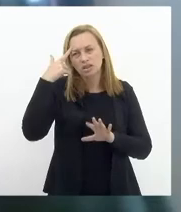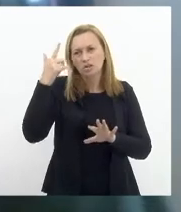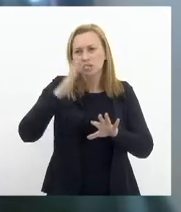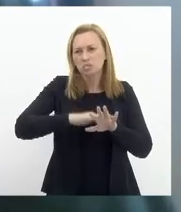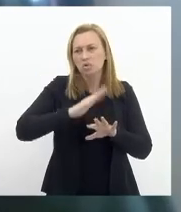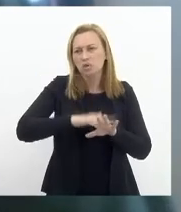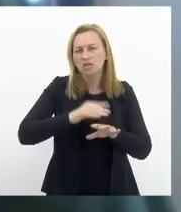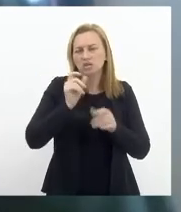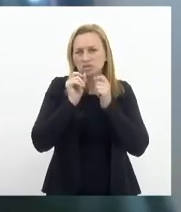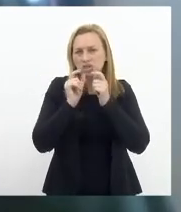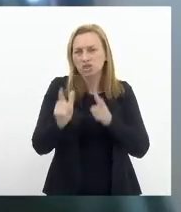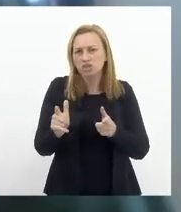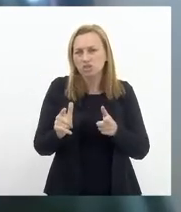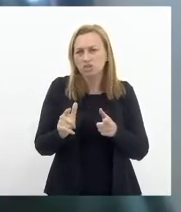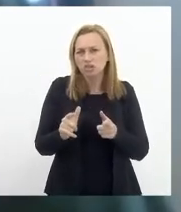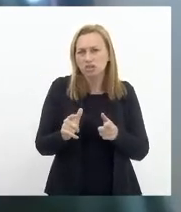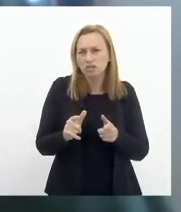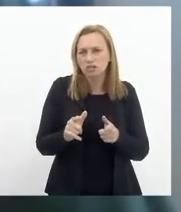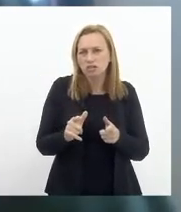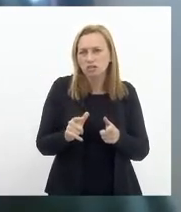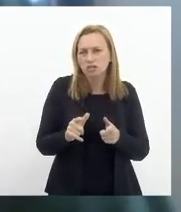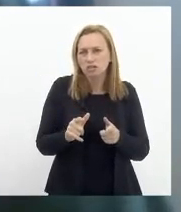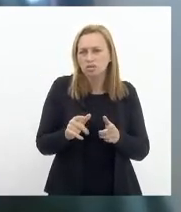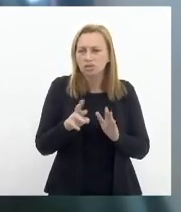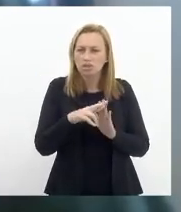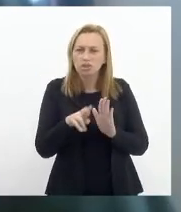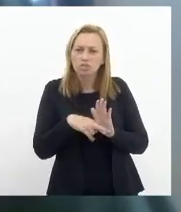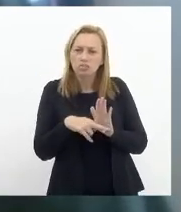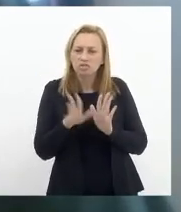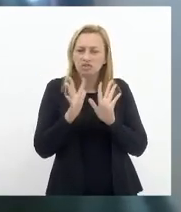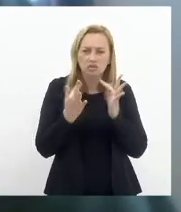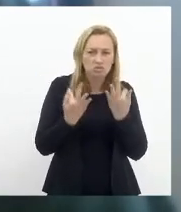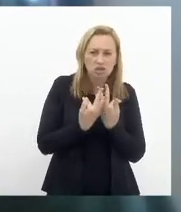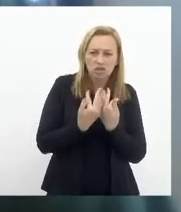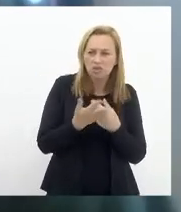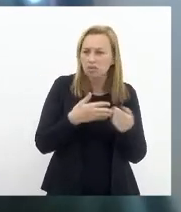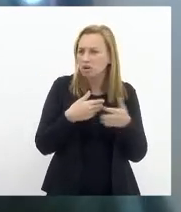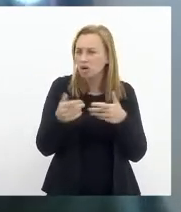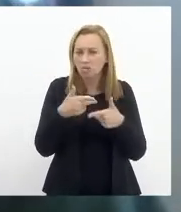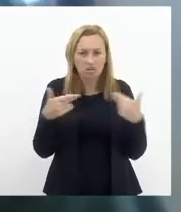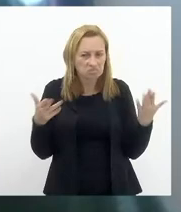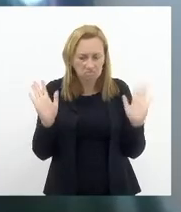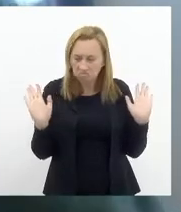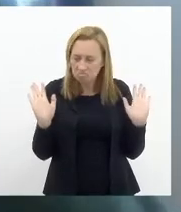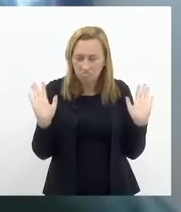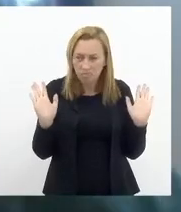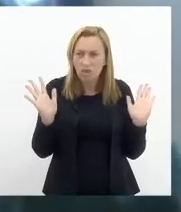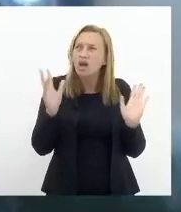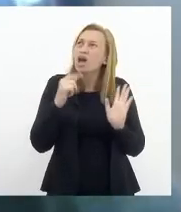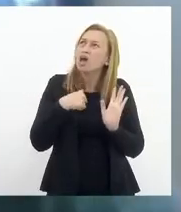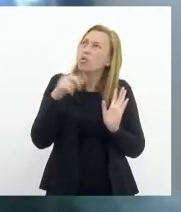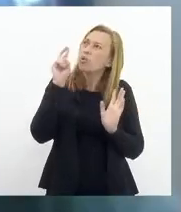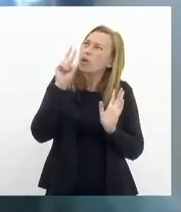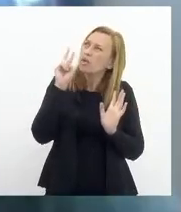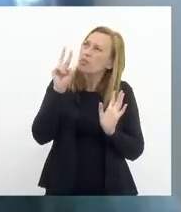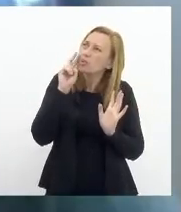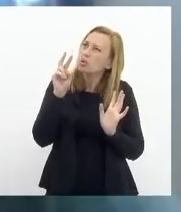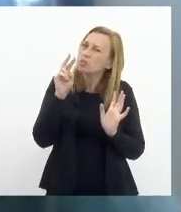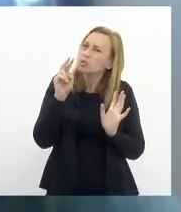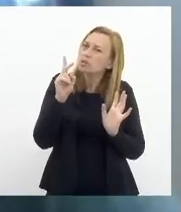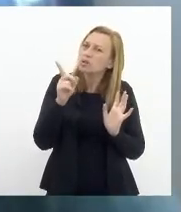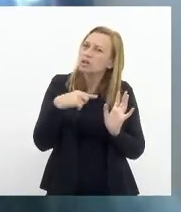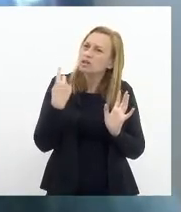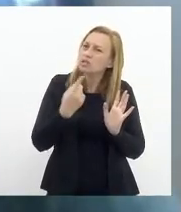ou com crítica ao regime ou à família ou o quer que seja eu lembro que a